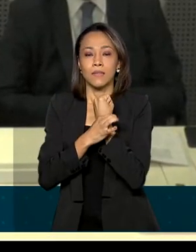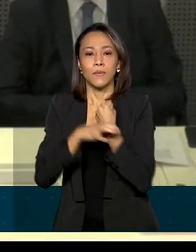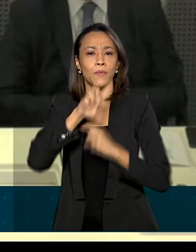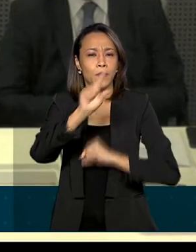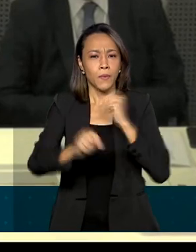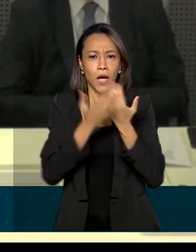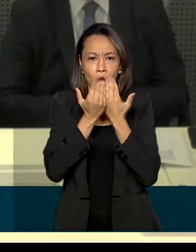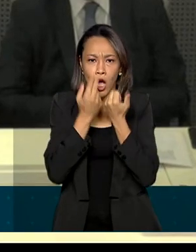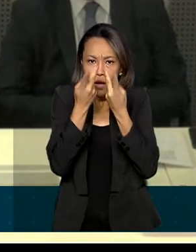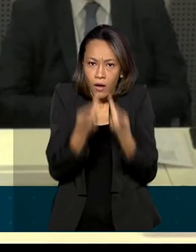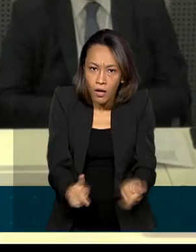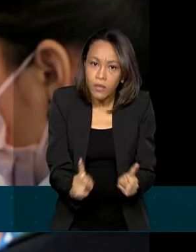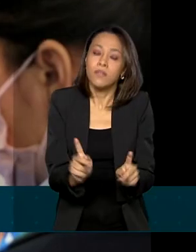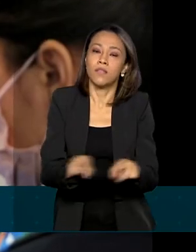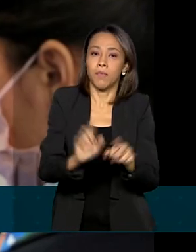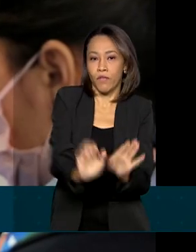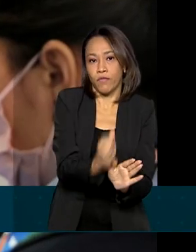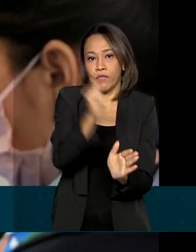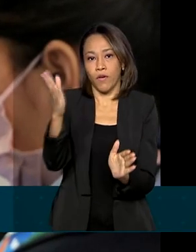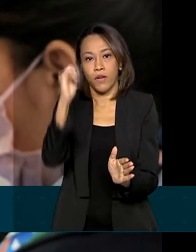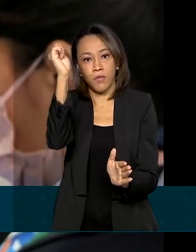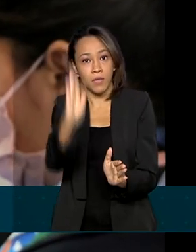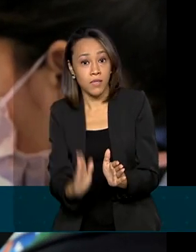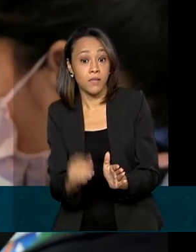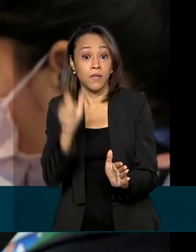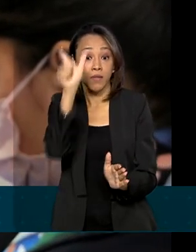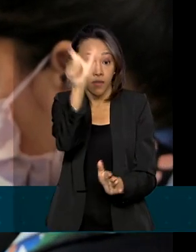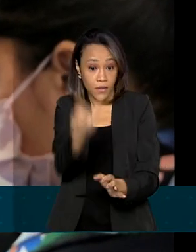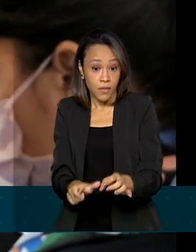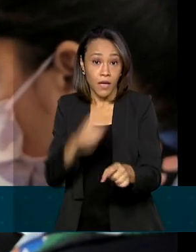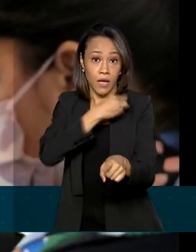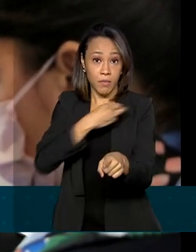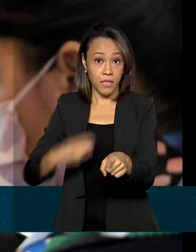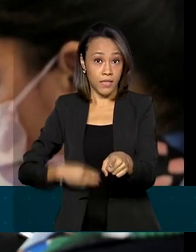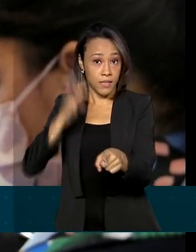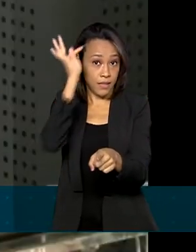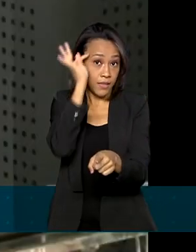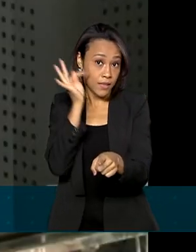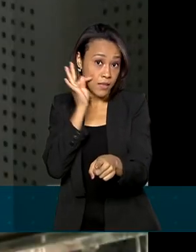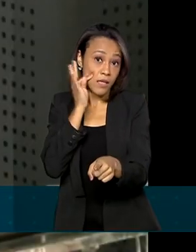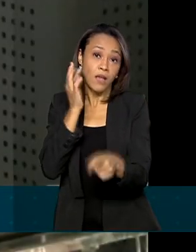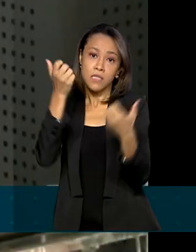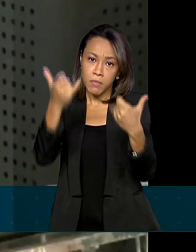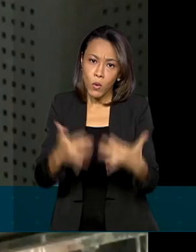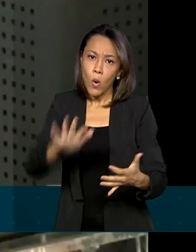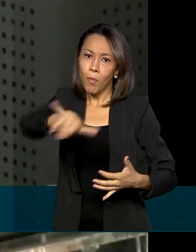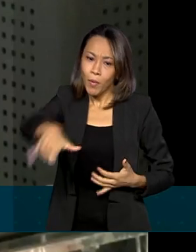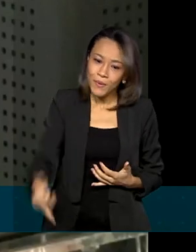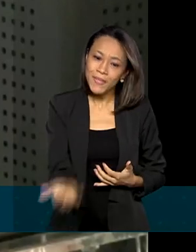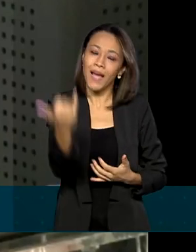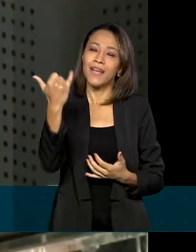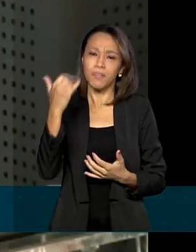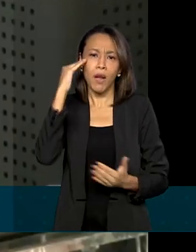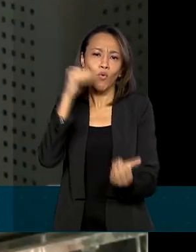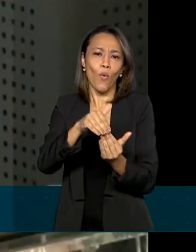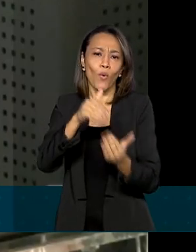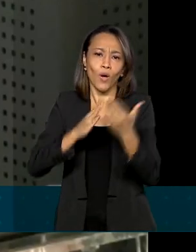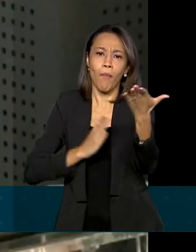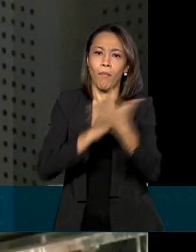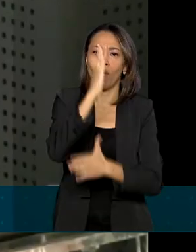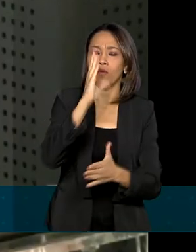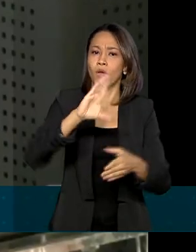interno e as exportações. A ministra Tereza Cristina aproveitou a oportunidade para defender a aprovação do acordo